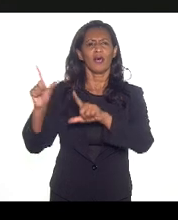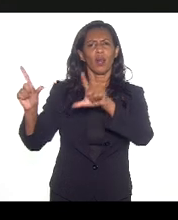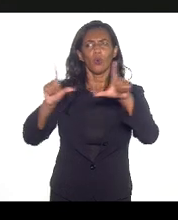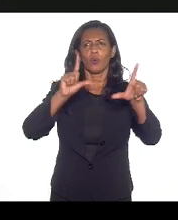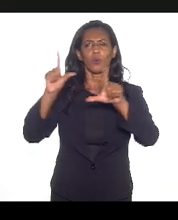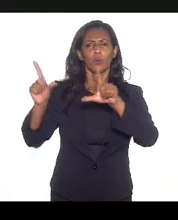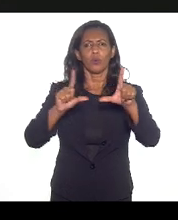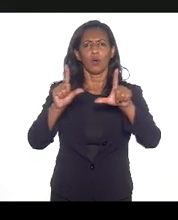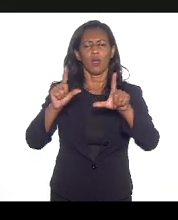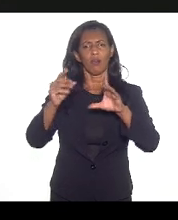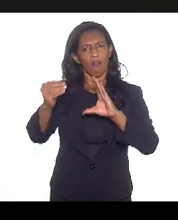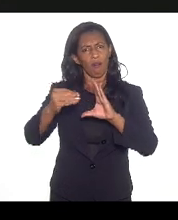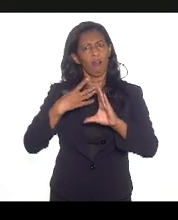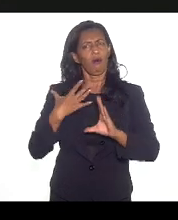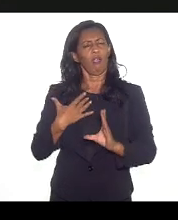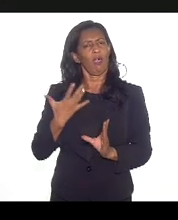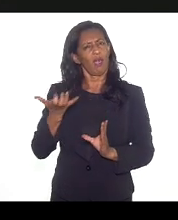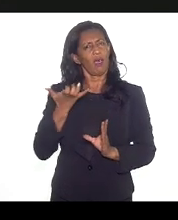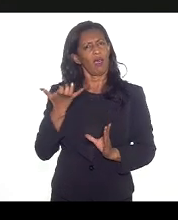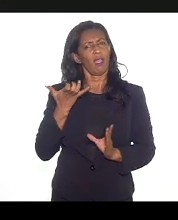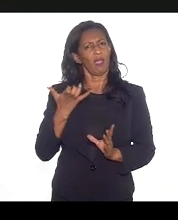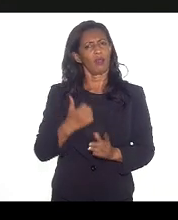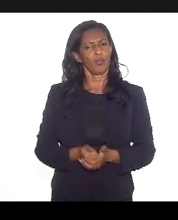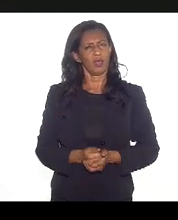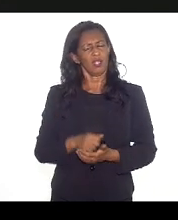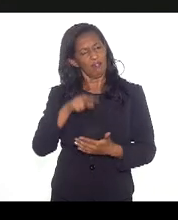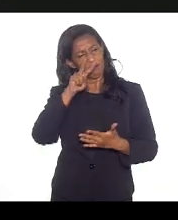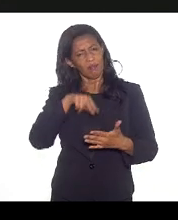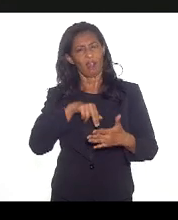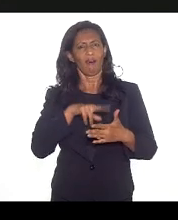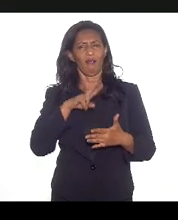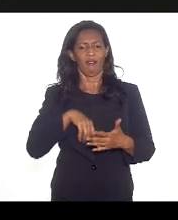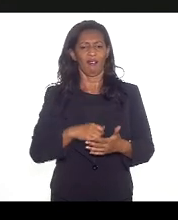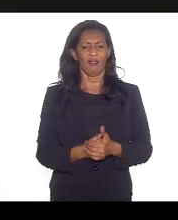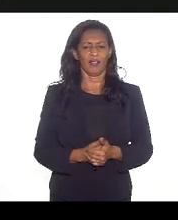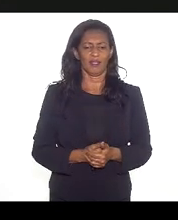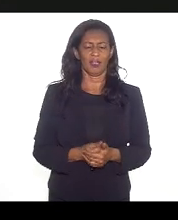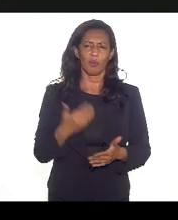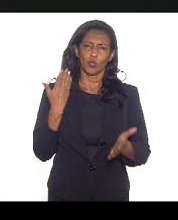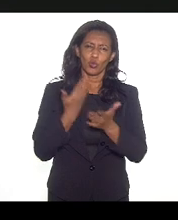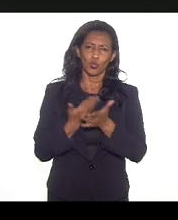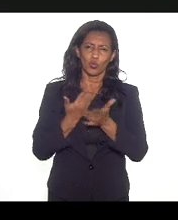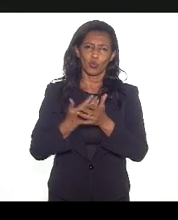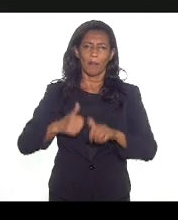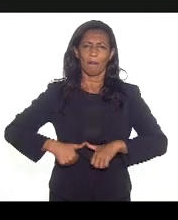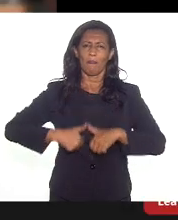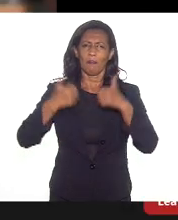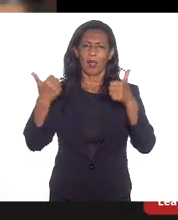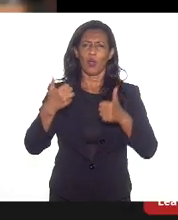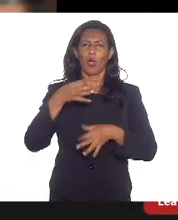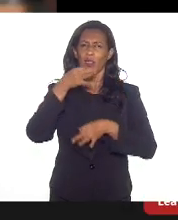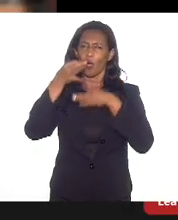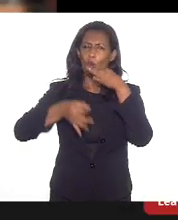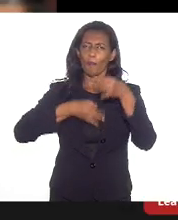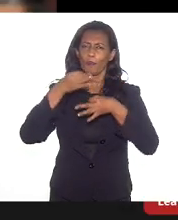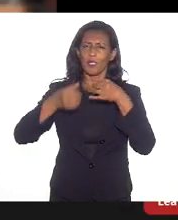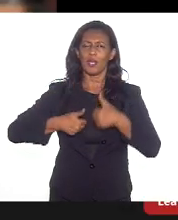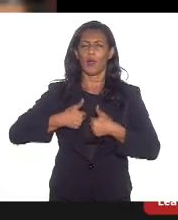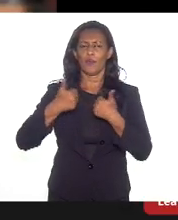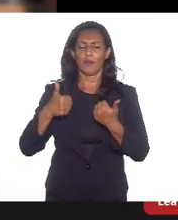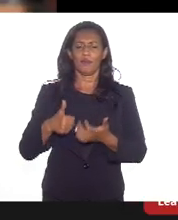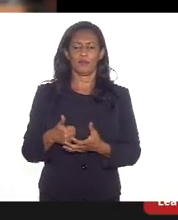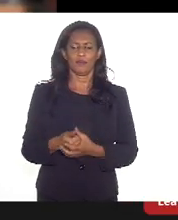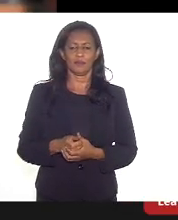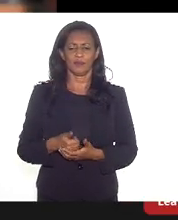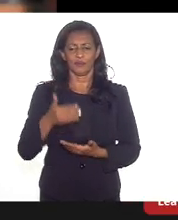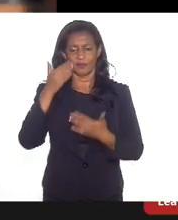apresentado para a gente, eu sou do vice-presidente do Conselho Estadual de Emprego, e para a gente estudar melhor, dar opinião, debater com a bancada do Rio de Janeiro,